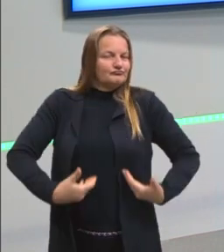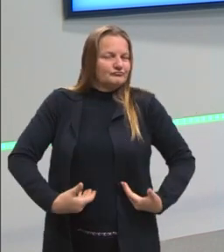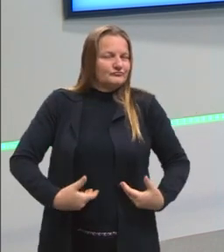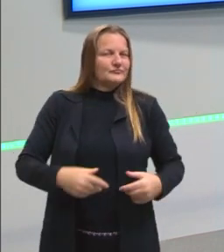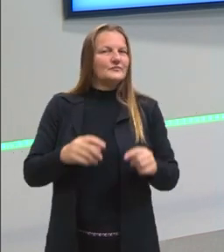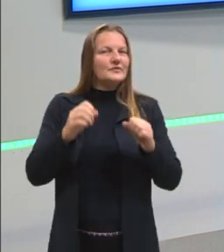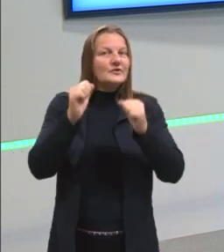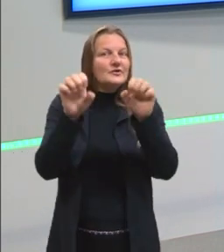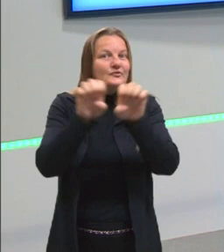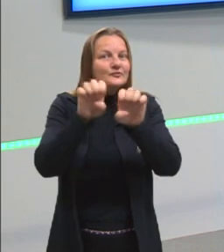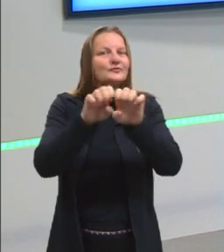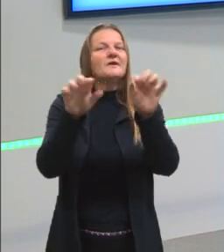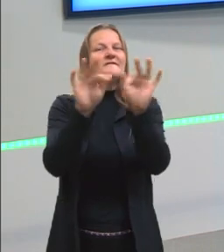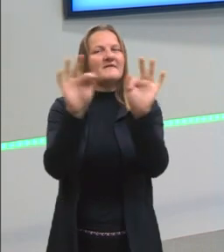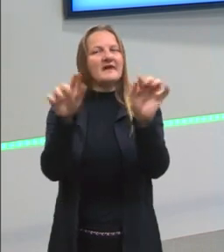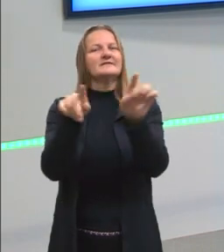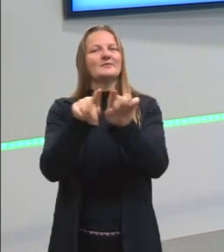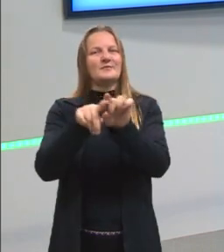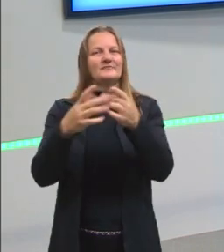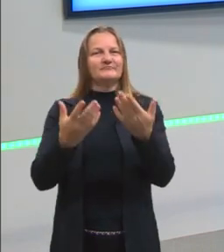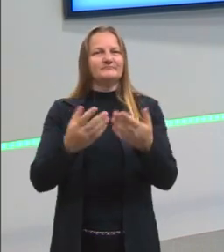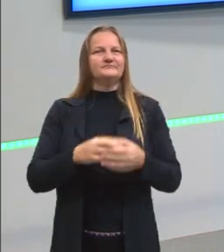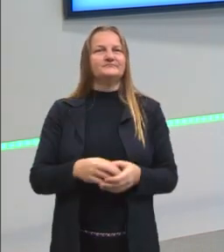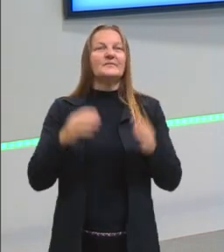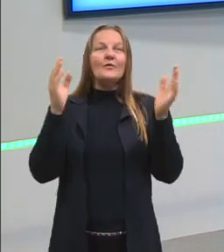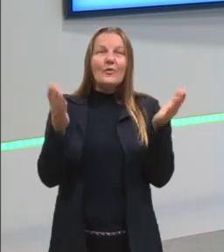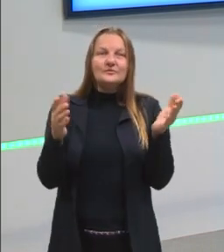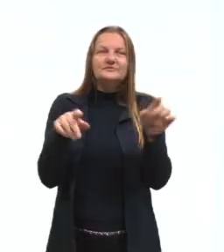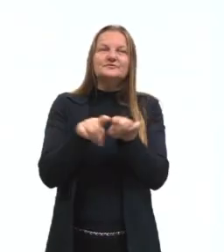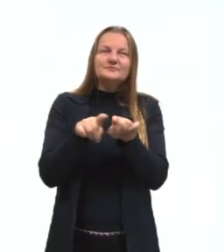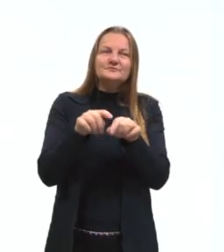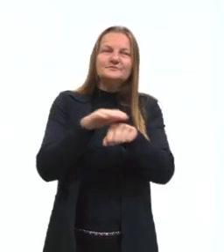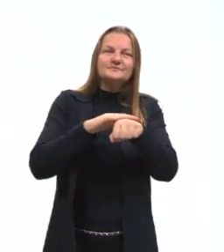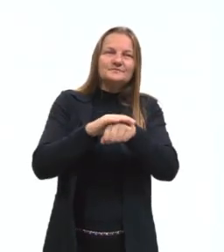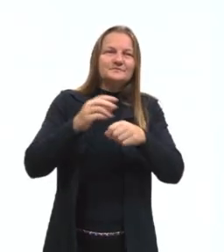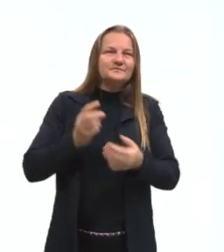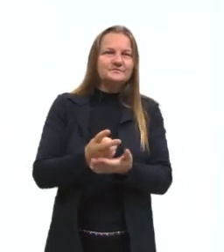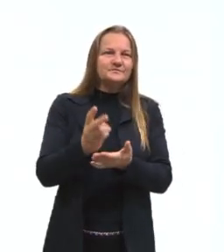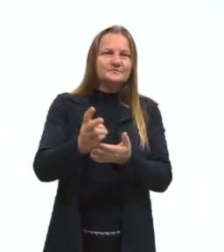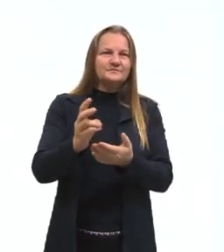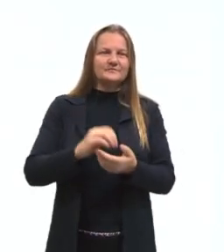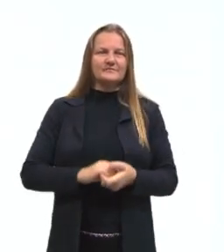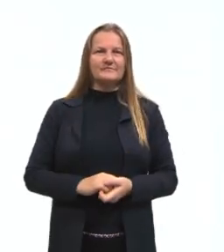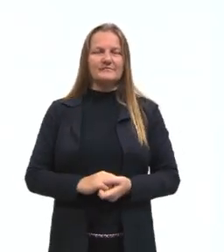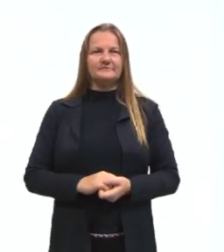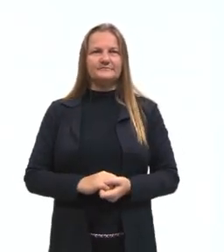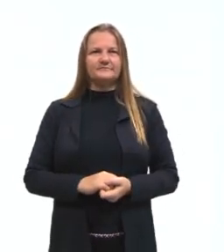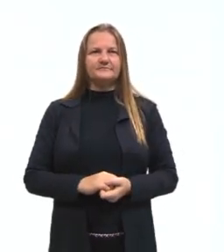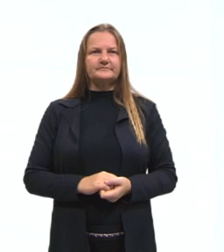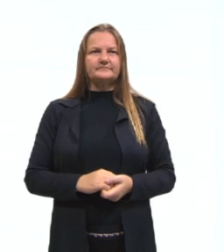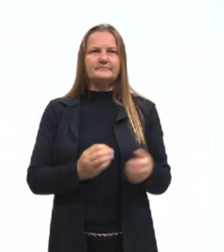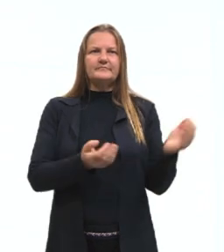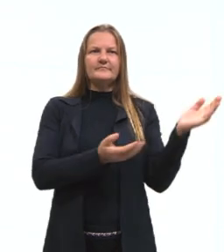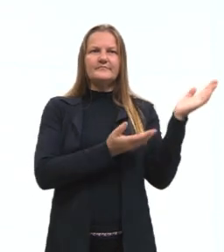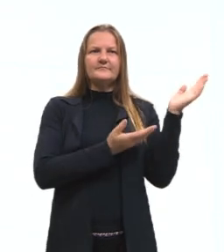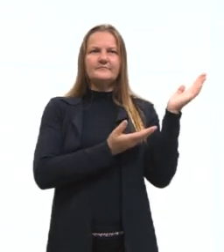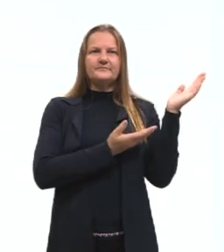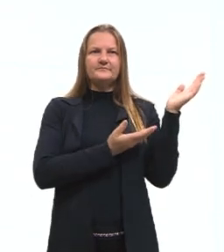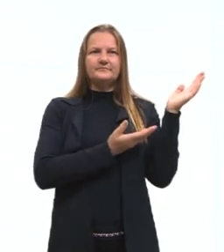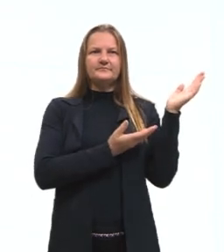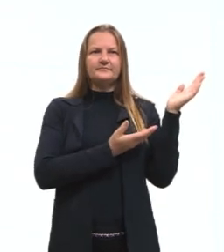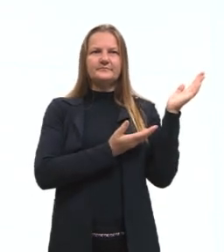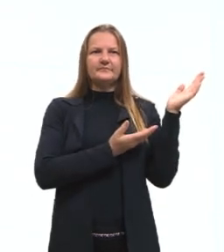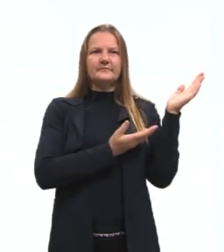estrutura frasal. E é sobre isso que a gente está falando. A gente tem como norte a pergunta do